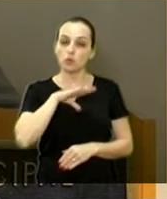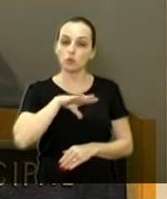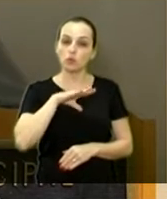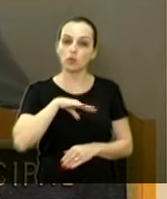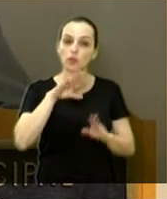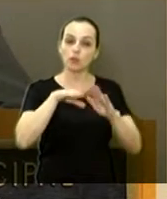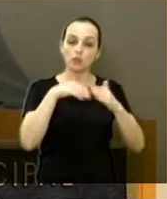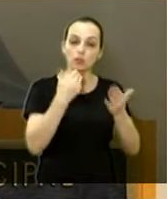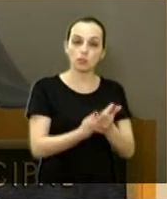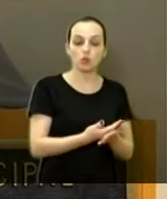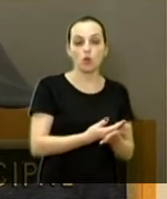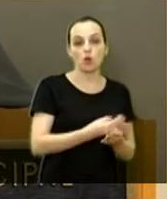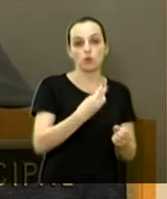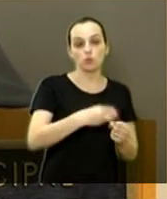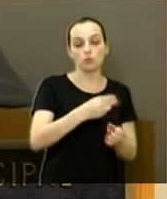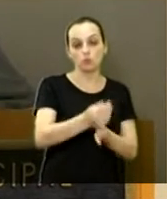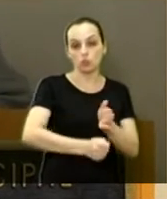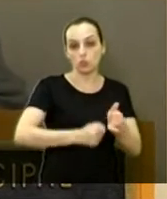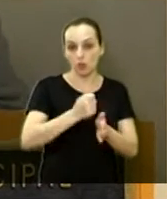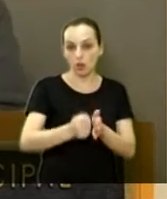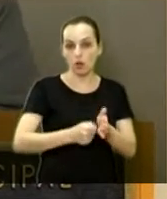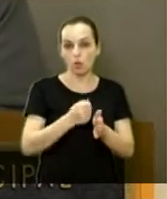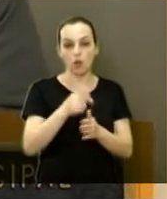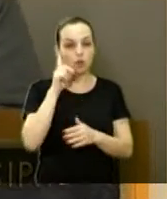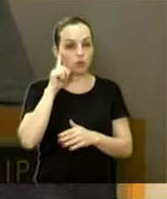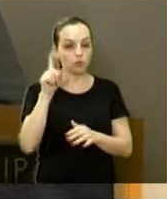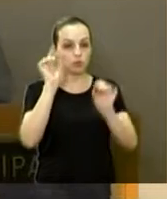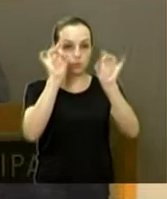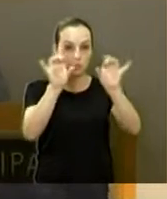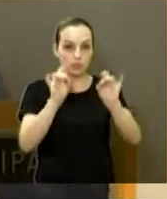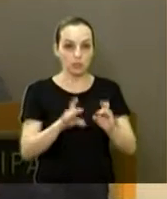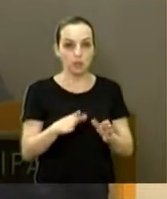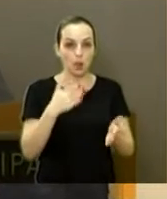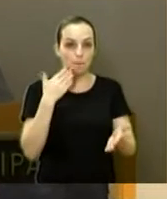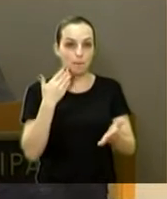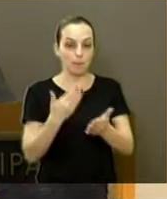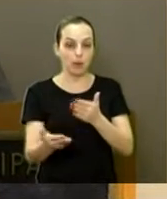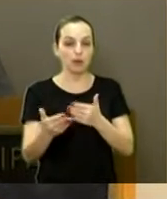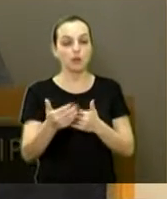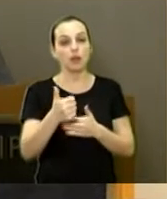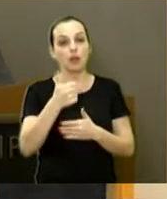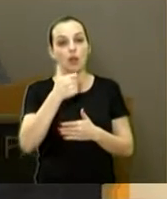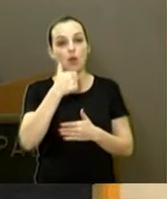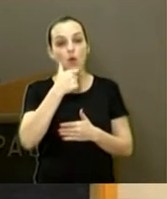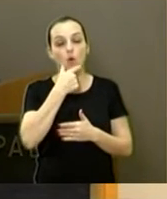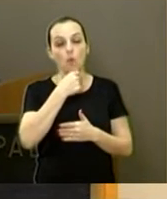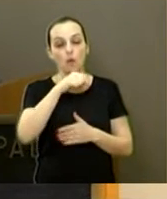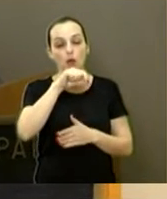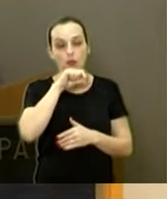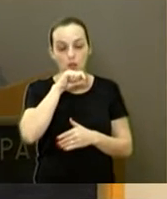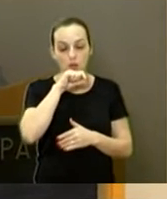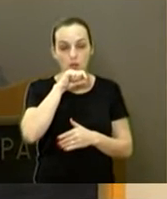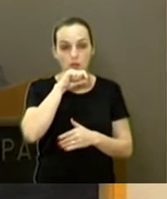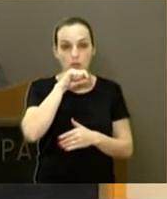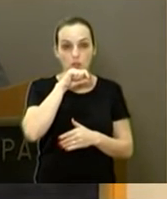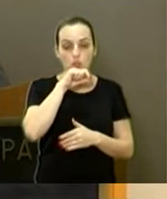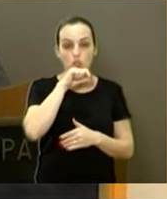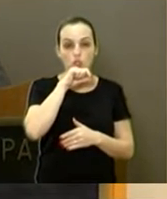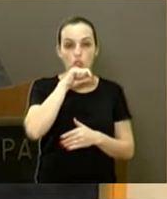foi um dia maravilhoso, onde viu, ela perdeu seu esposo, que era professor José Maria Lopes, da Unesp,